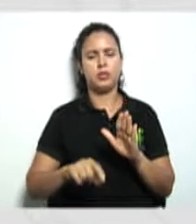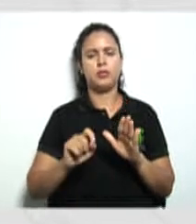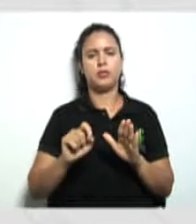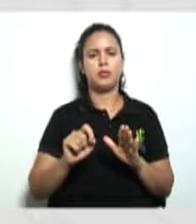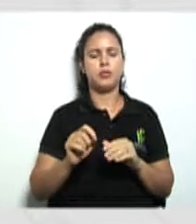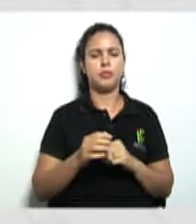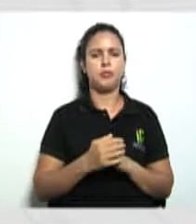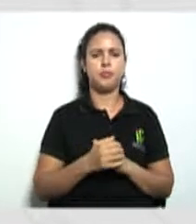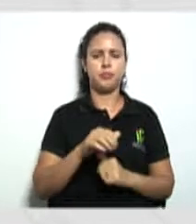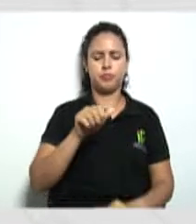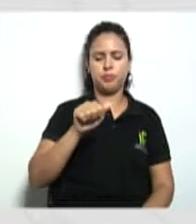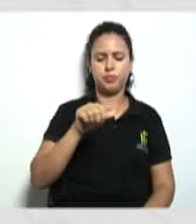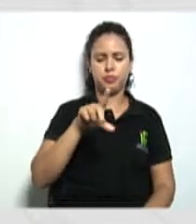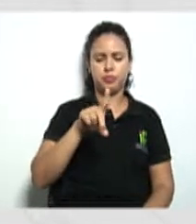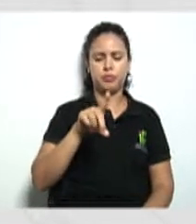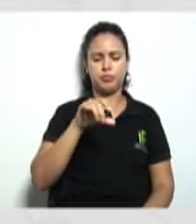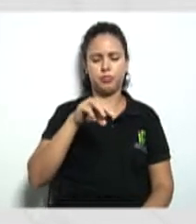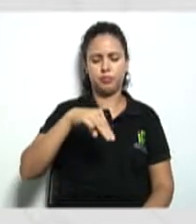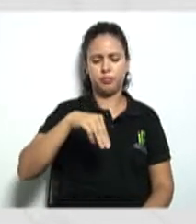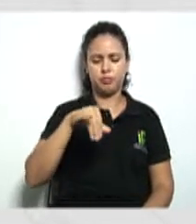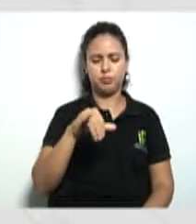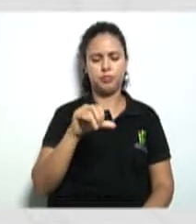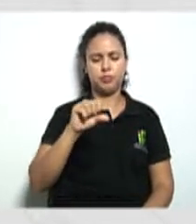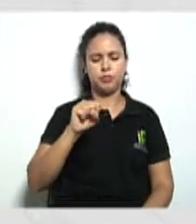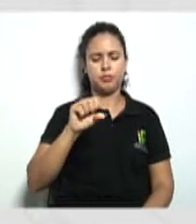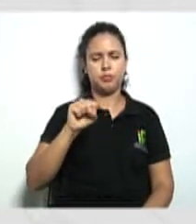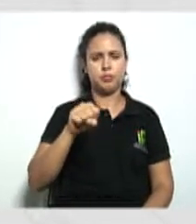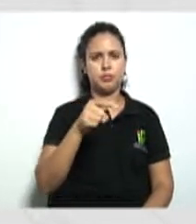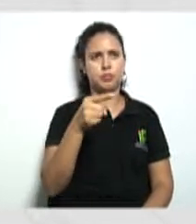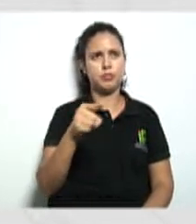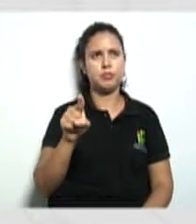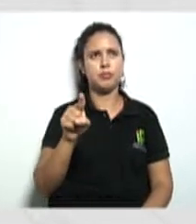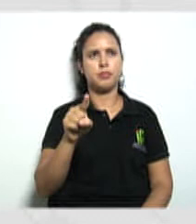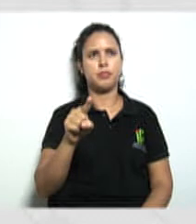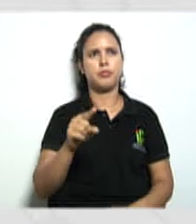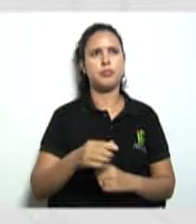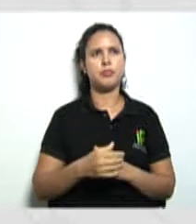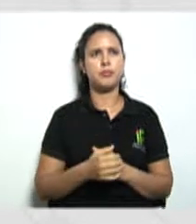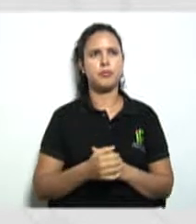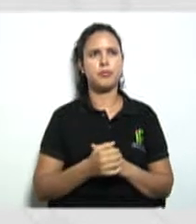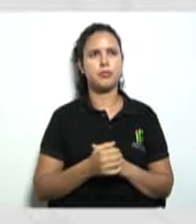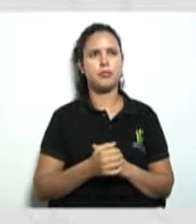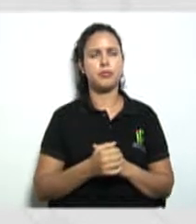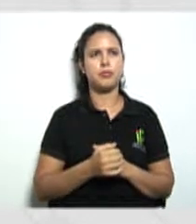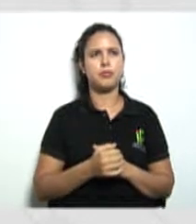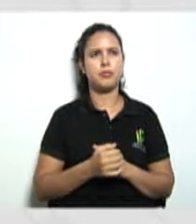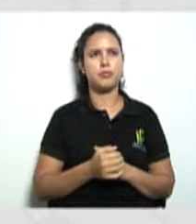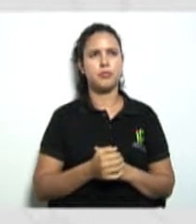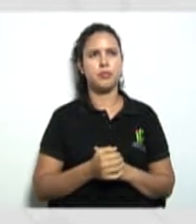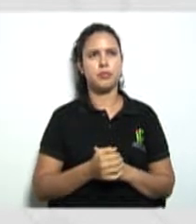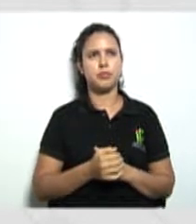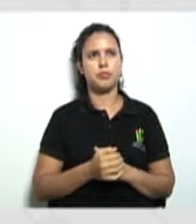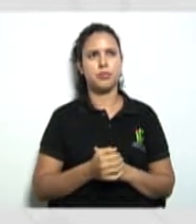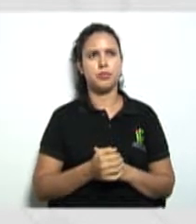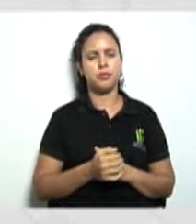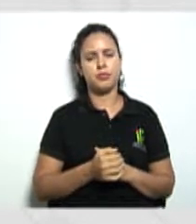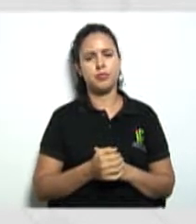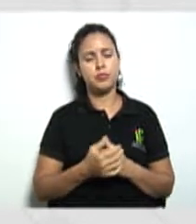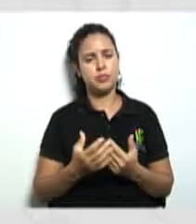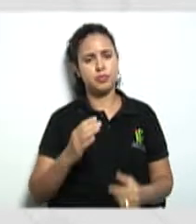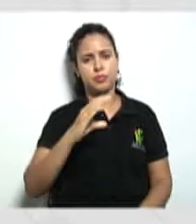vamos falar aqui sobre a admissão a cooperativa ela tem por